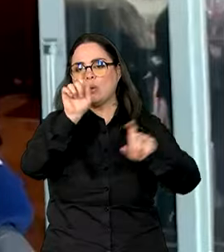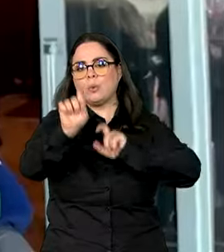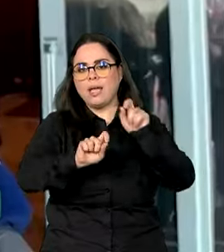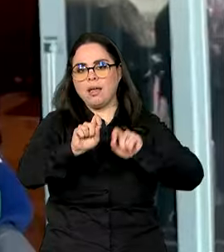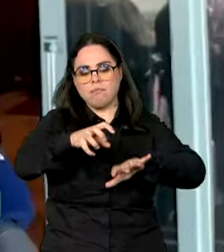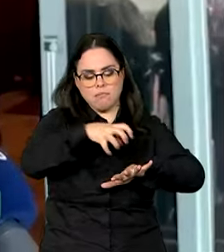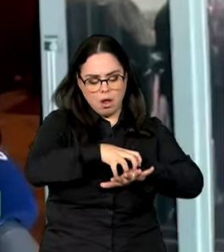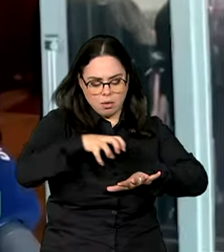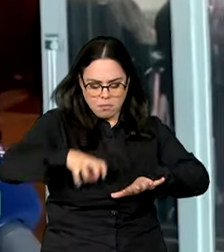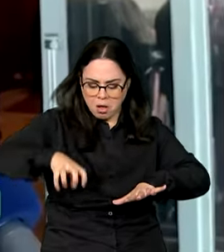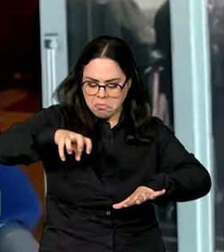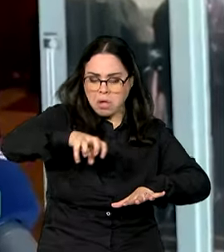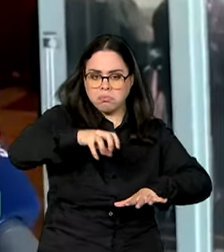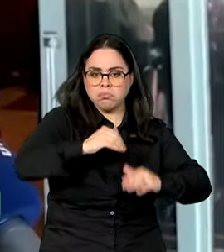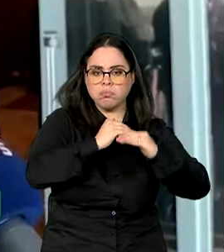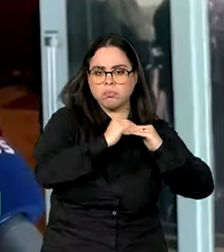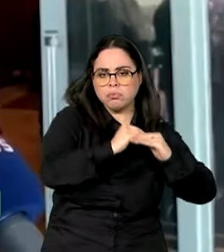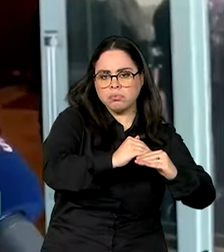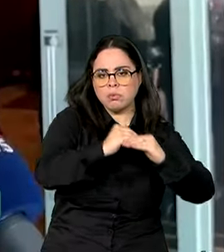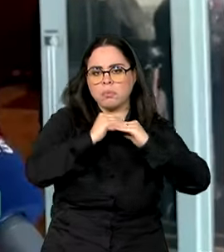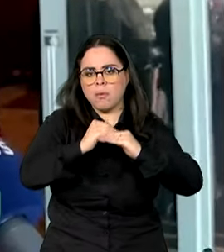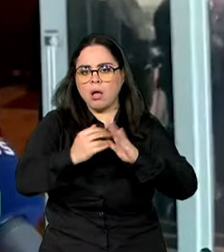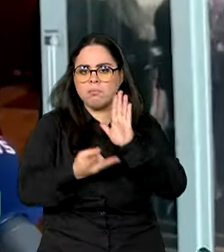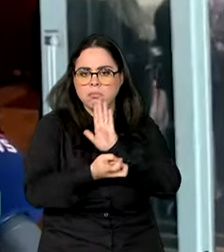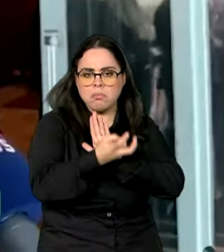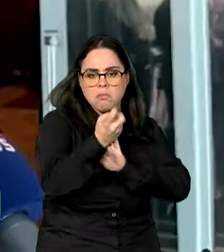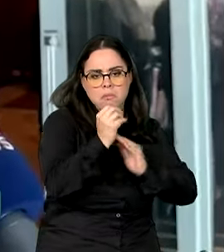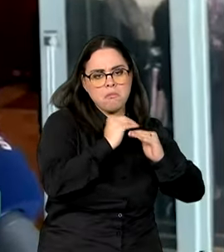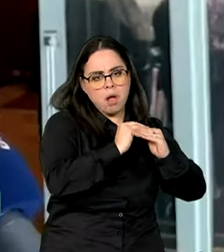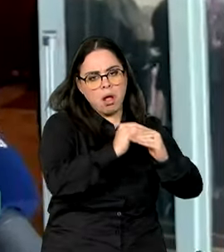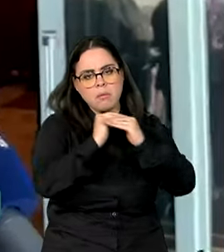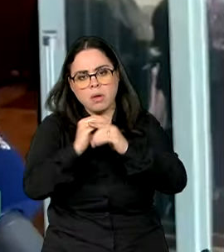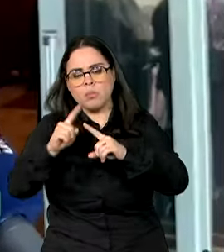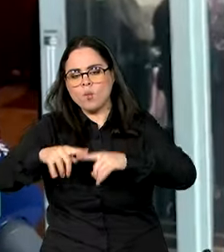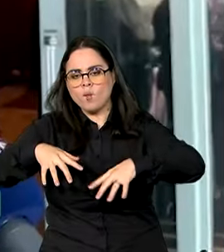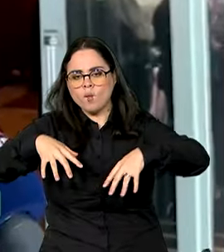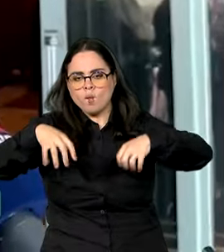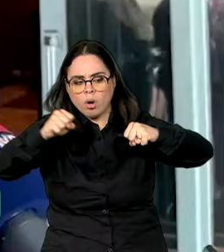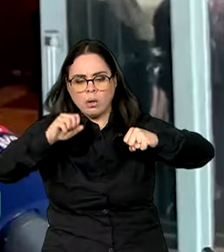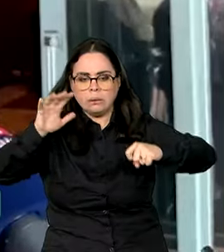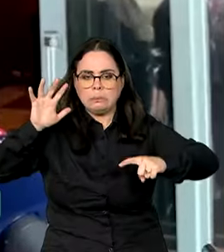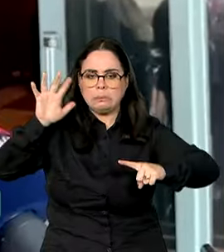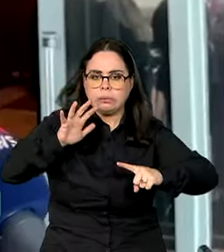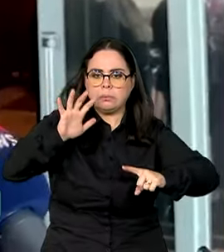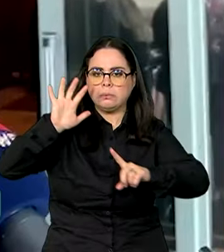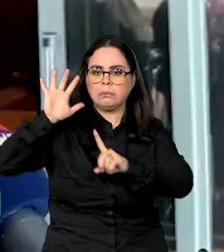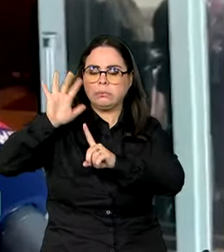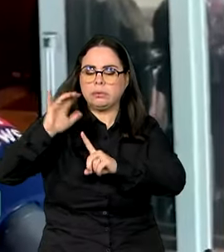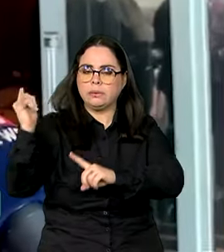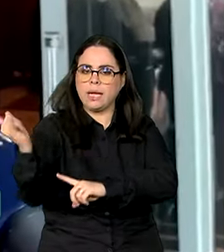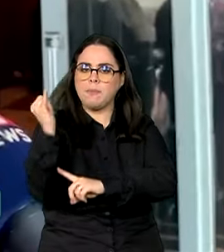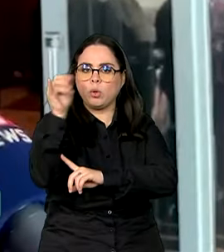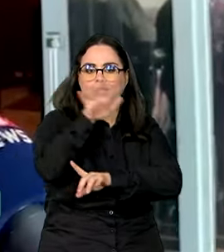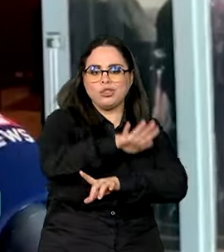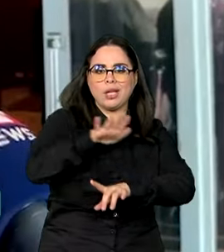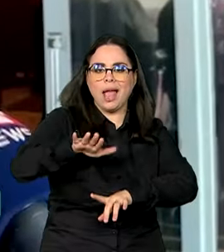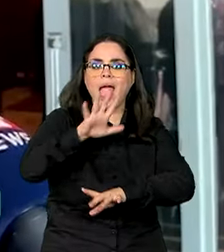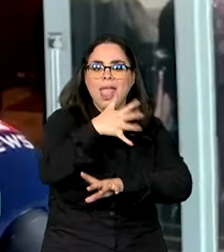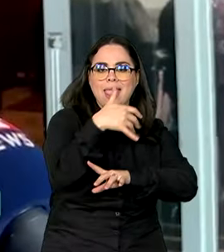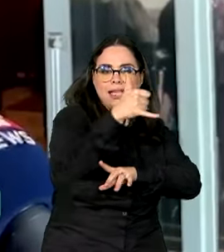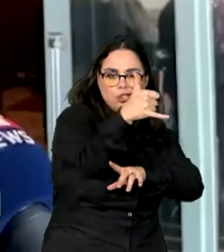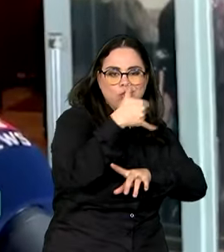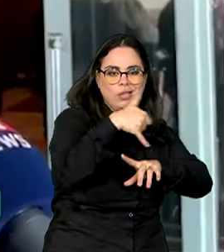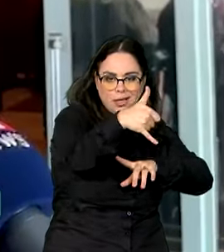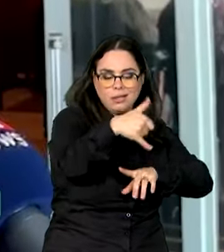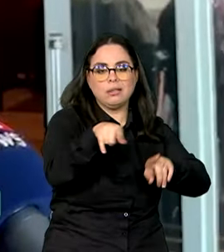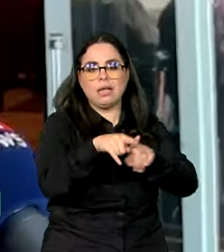os núcleos estão bem comportados, mas que a seca está afetando dois preços importantes, que é a energia e alimentos.